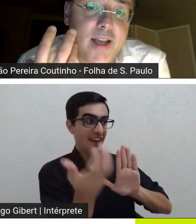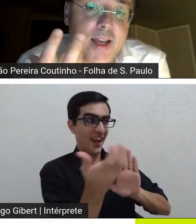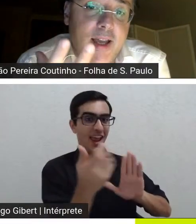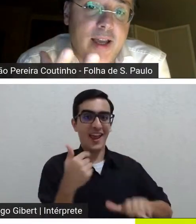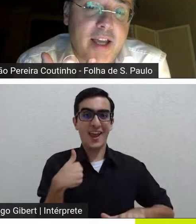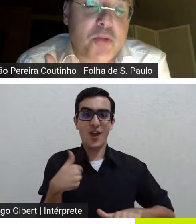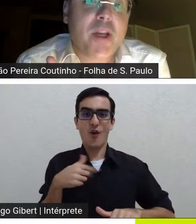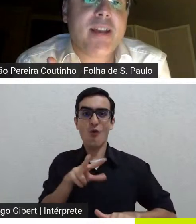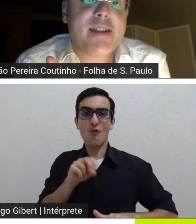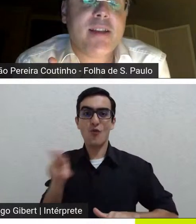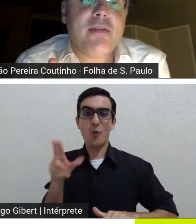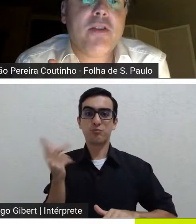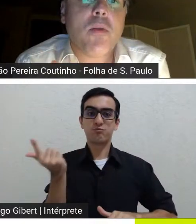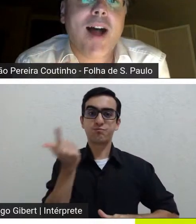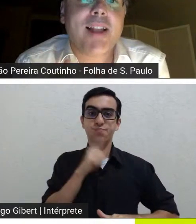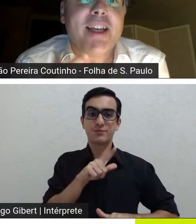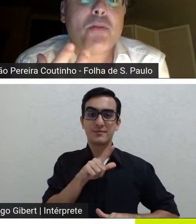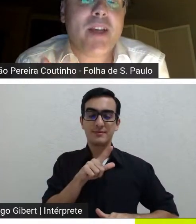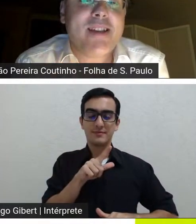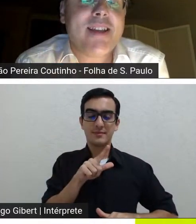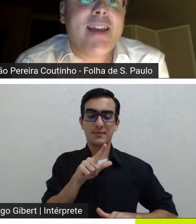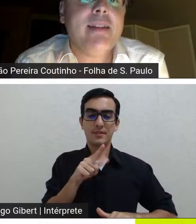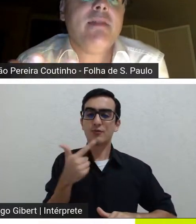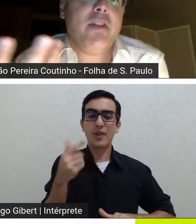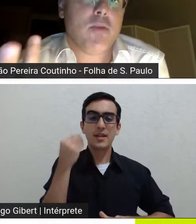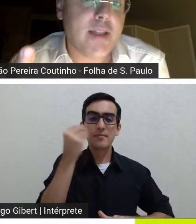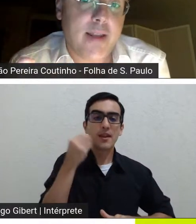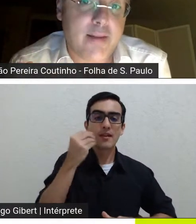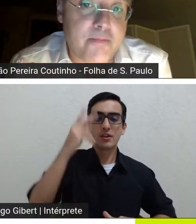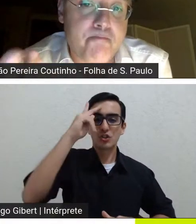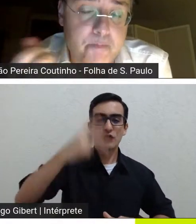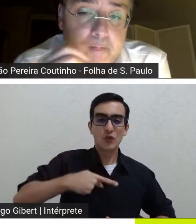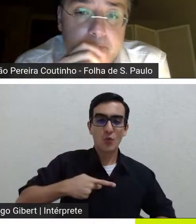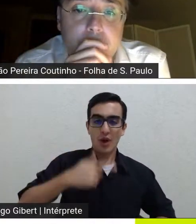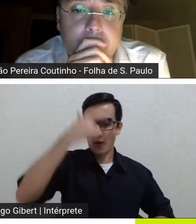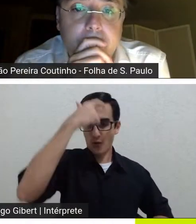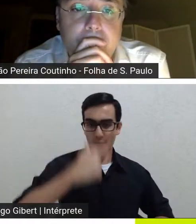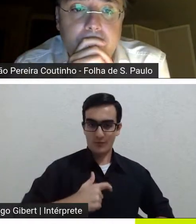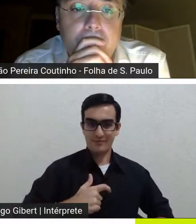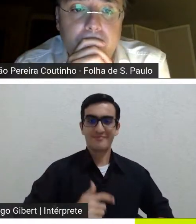-se a experiência individual e a experiência da individualidade